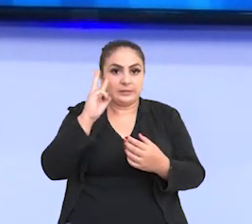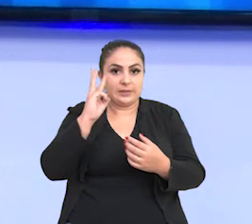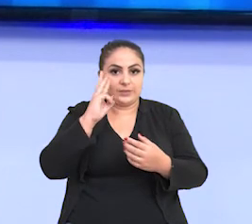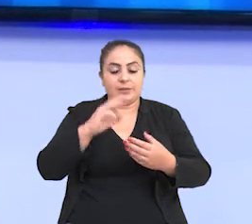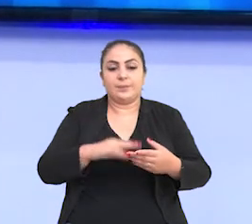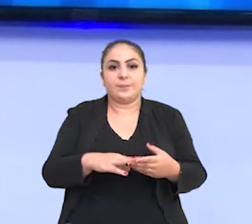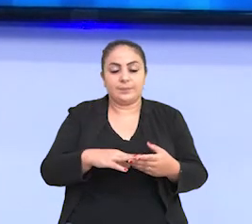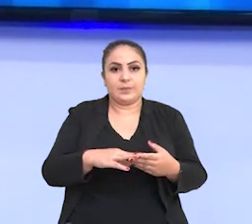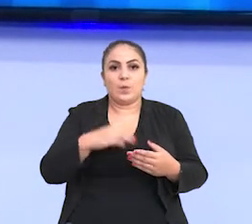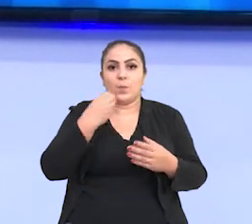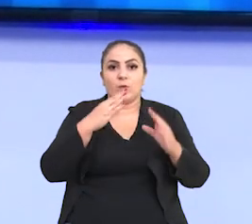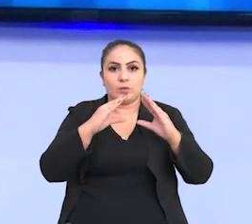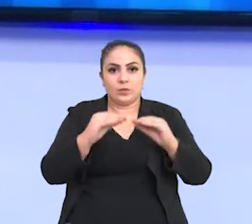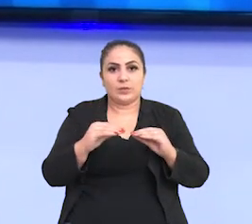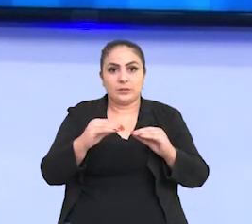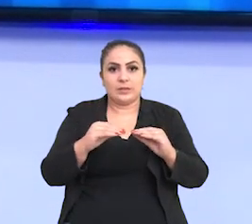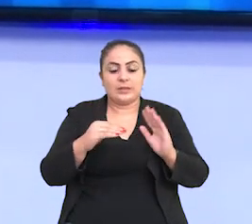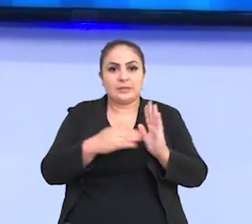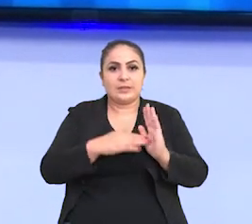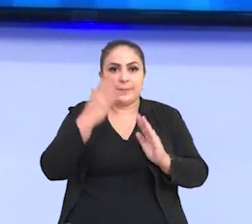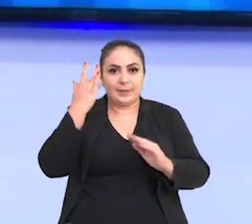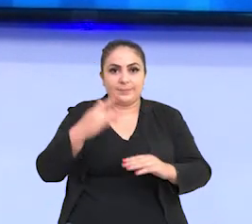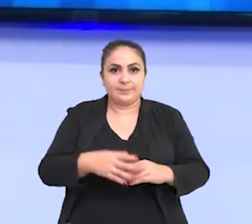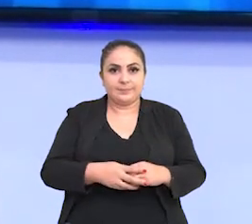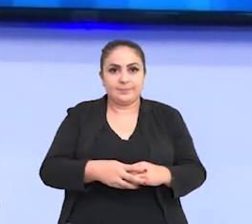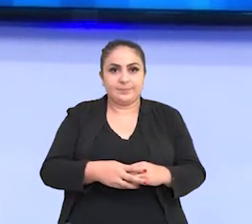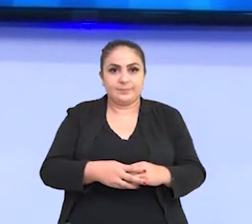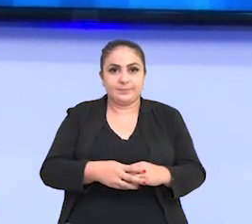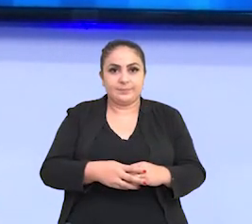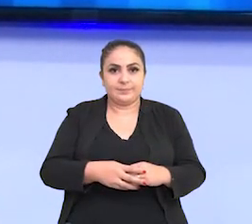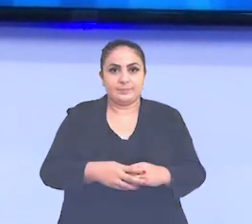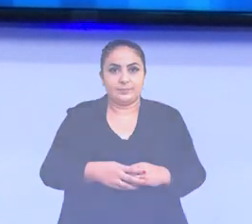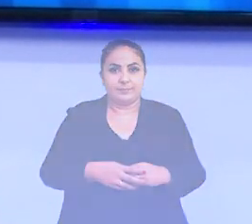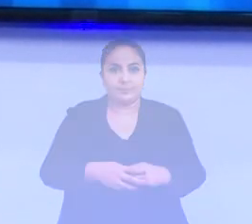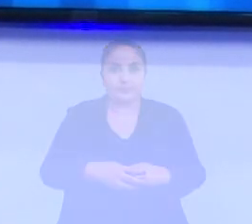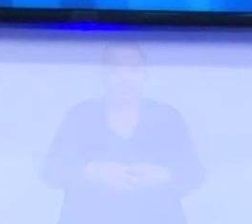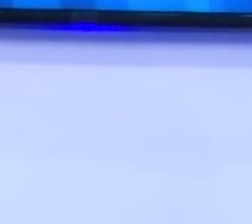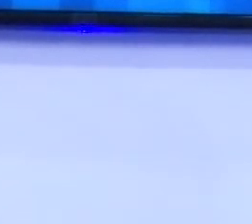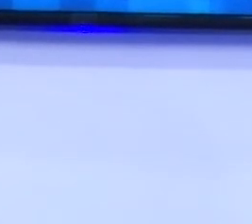Câmara desta terça-feira. Uma boa noite e até a unha!